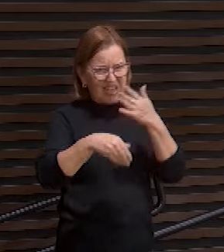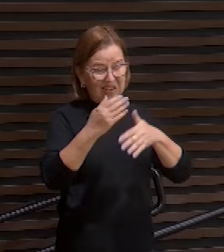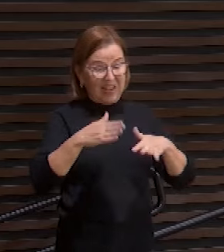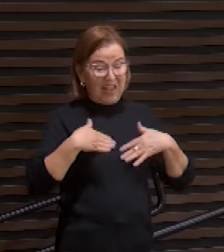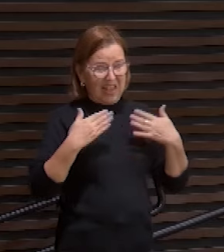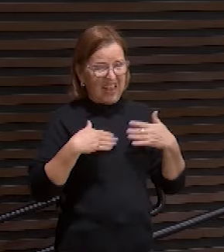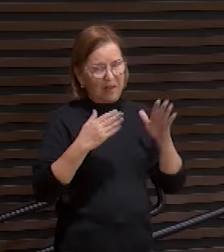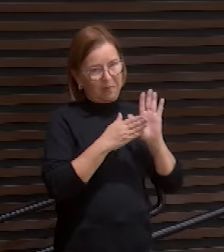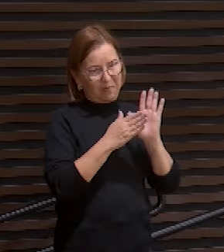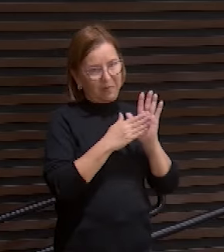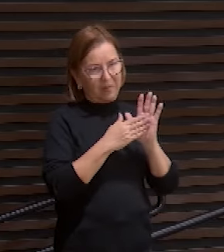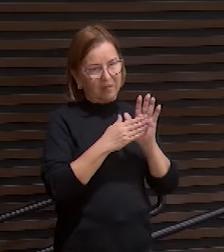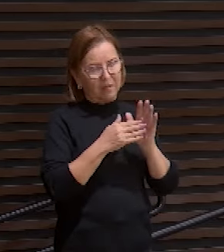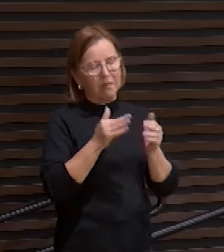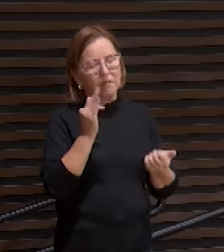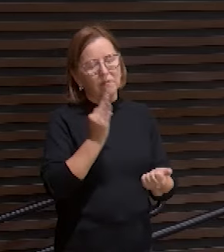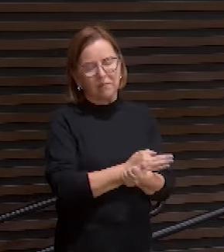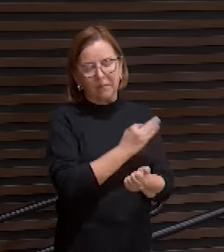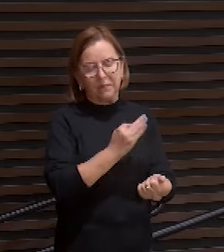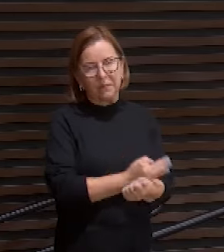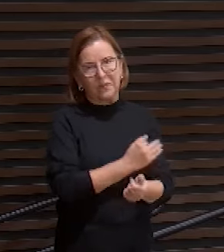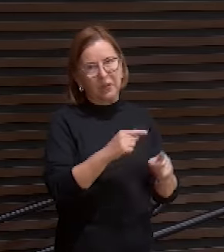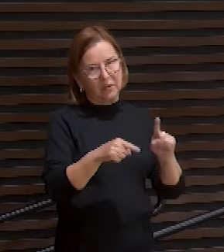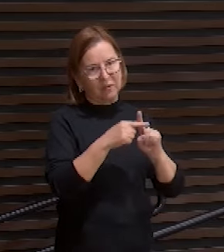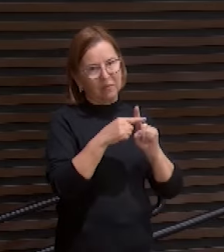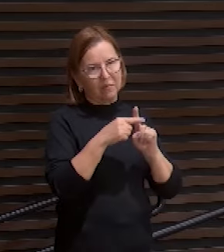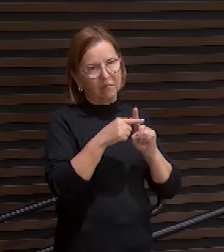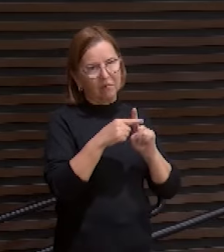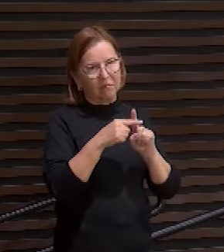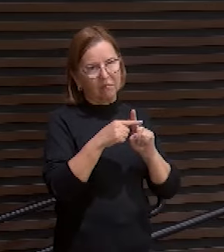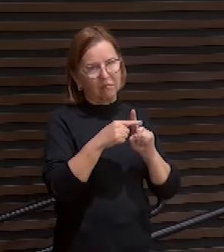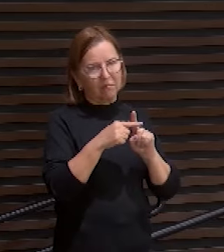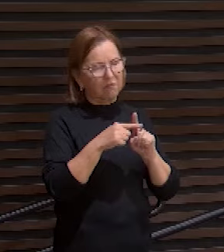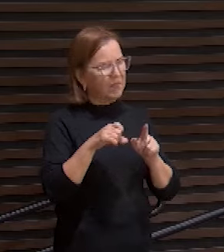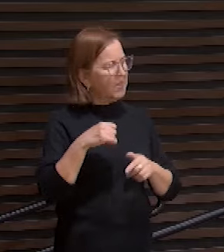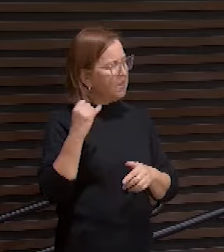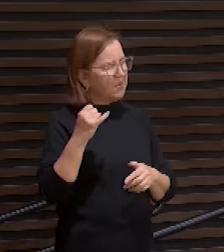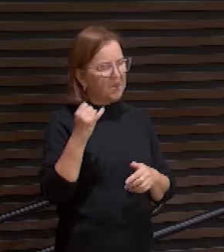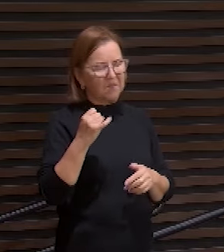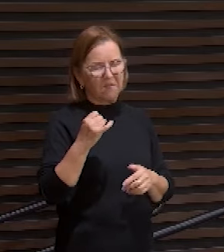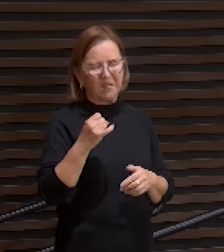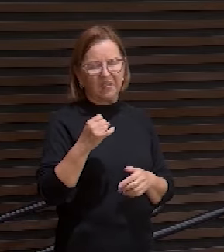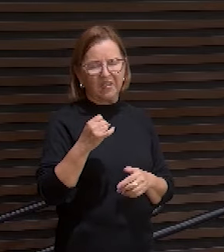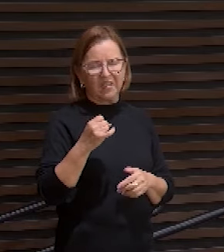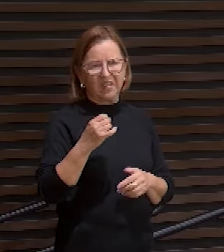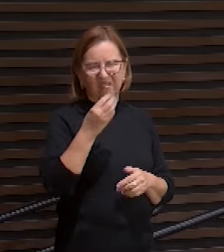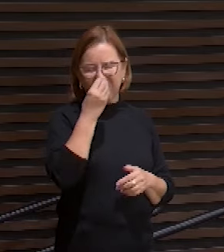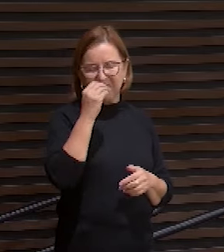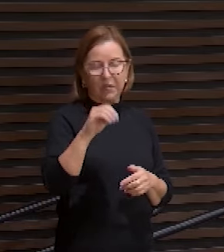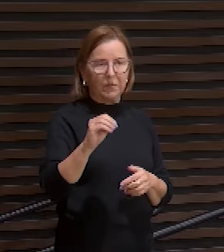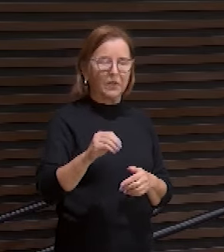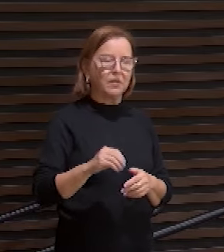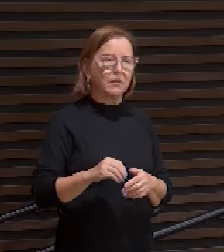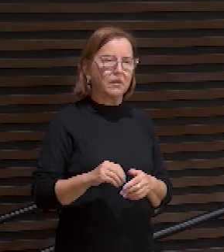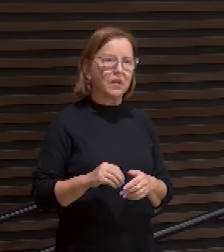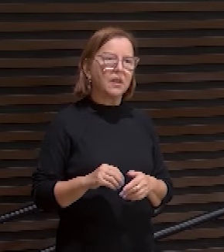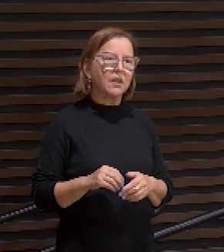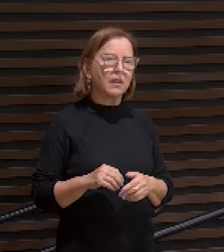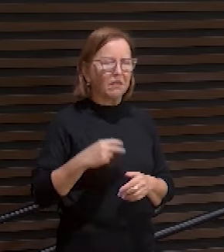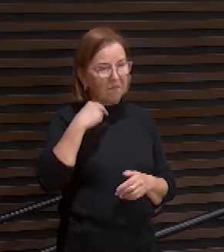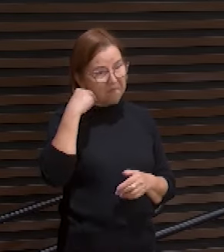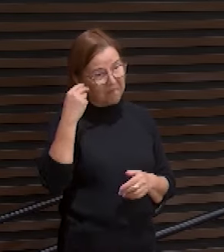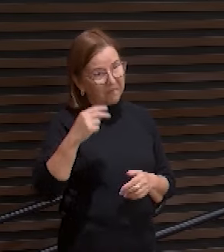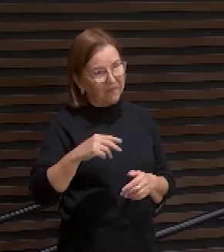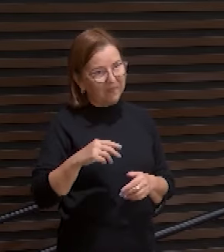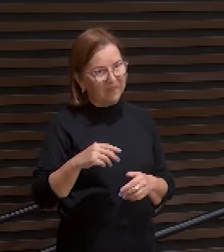proposta suportou a cruz não fazendo caso da ignomínia sabe qual é a alegria que lhe estava proposta eu